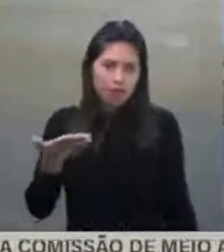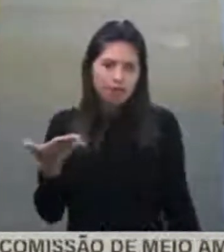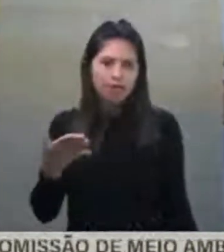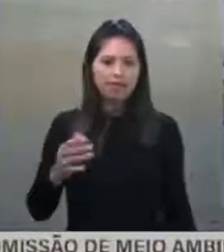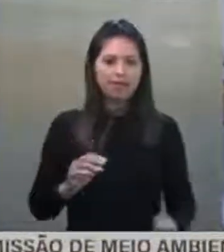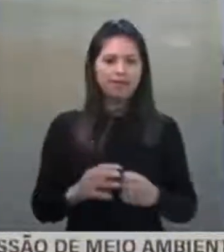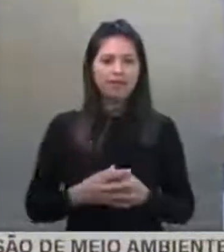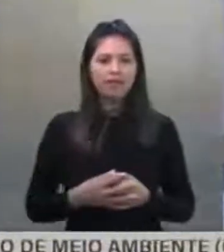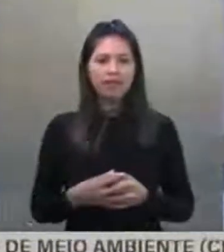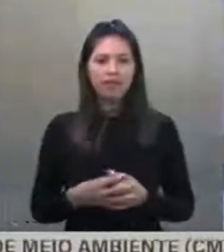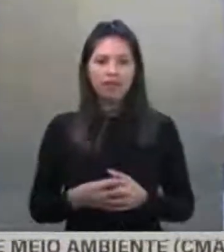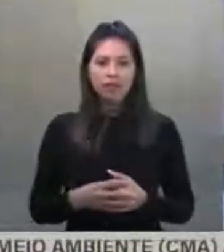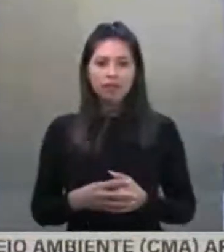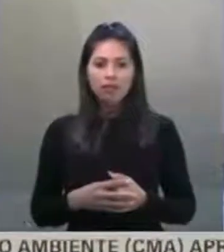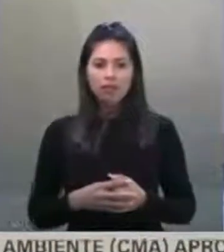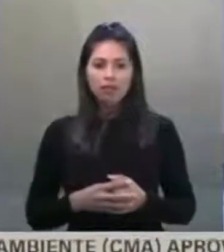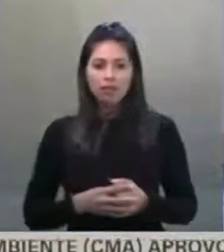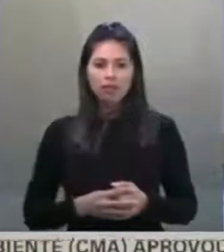Eu abro mão para a Elisiane, com certeza.